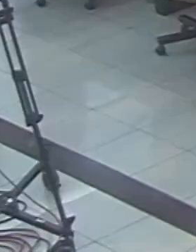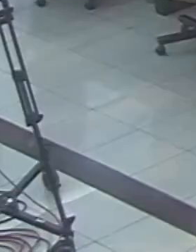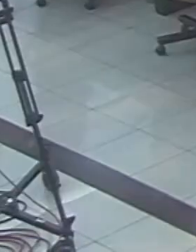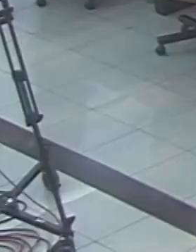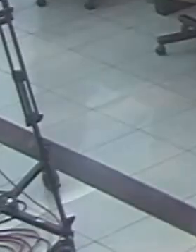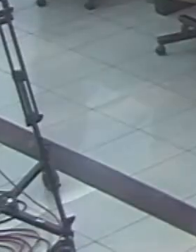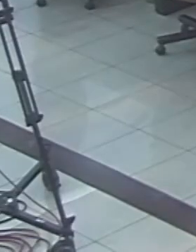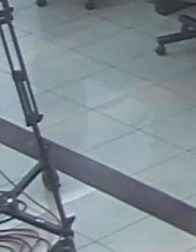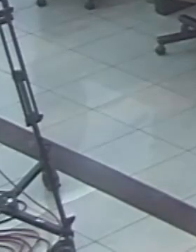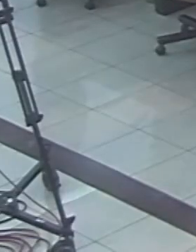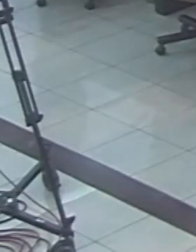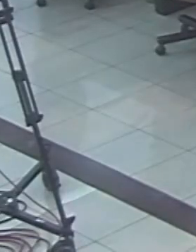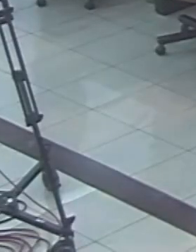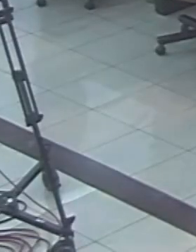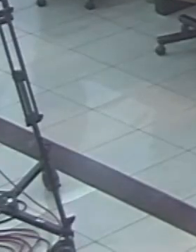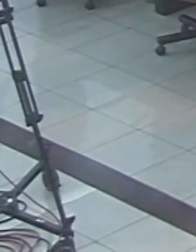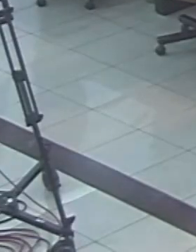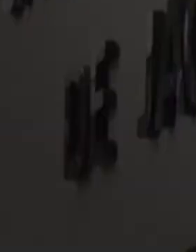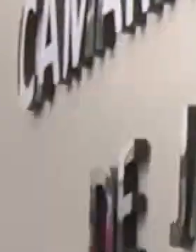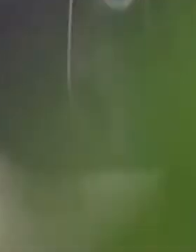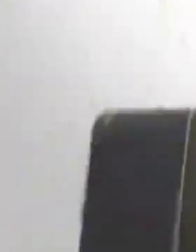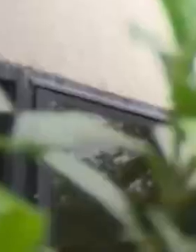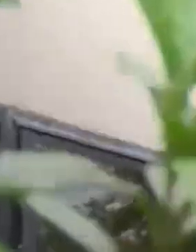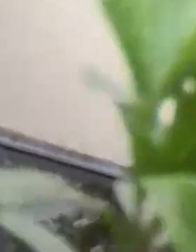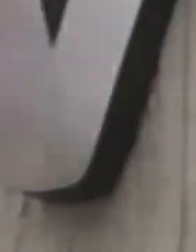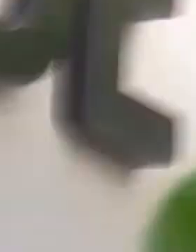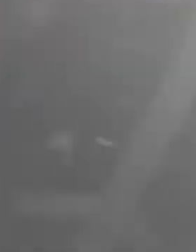Obrigado. Obrigado.